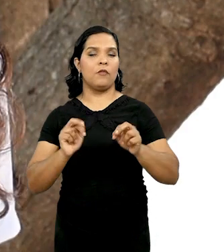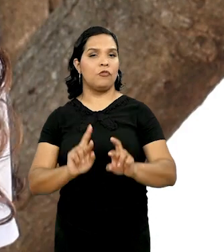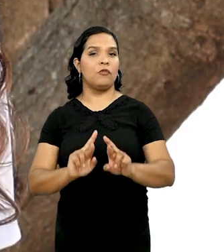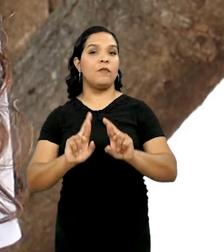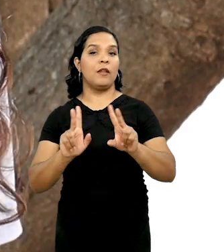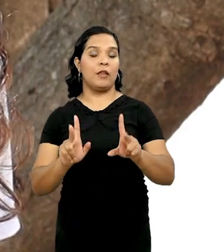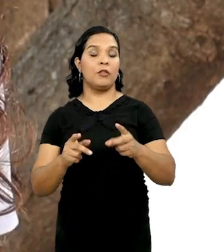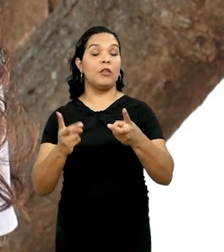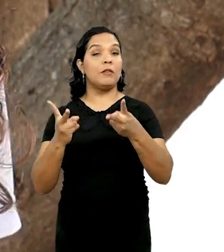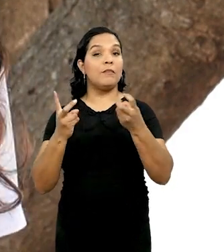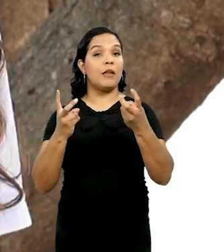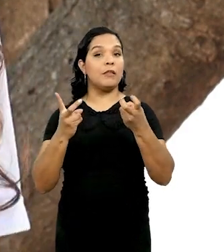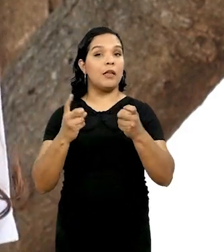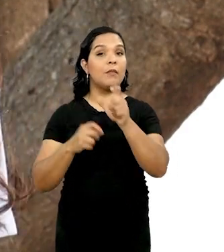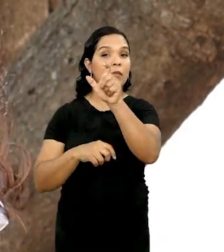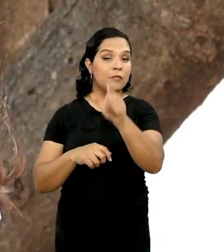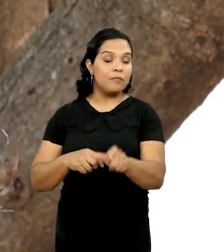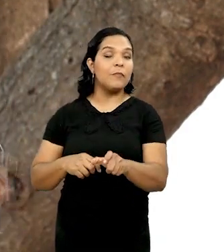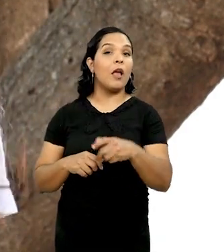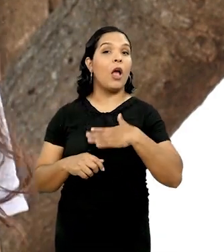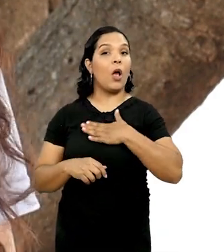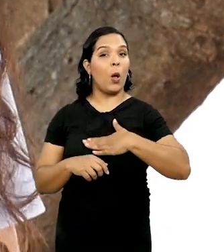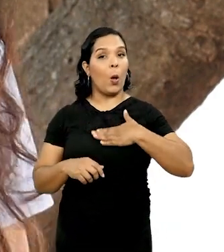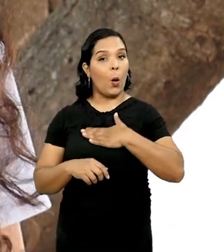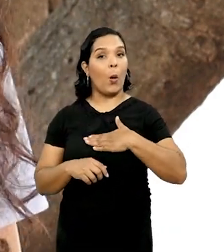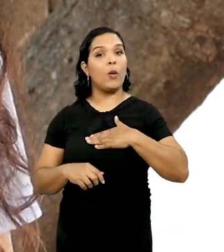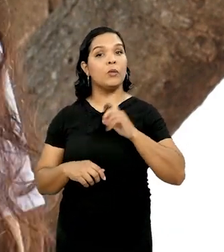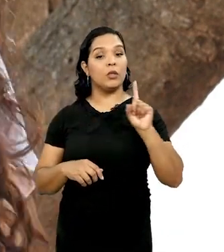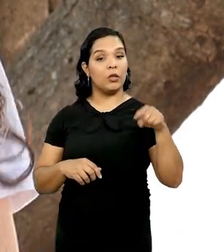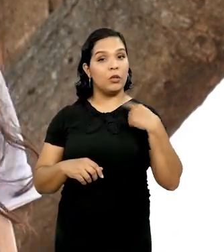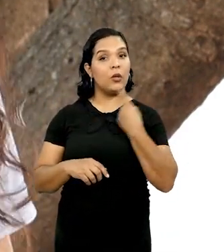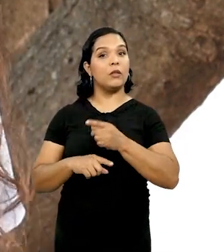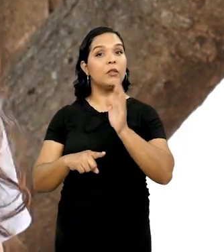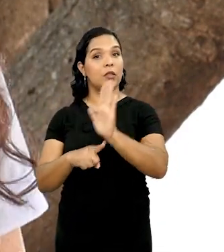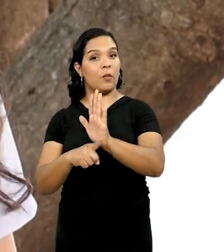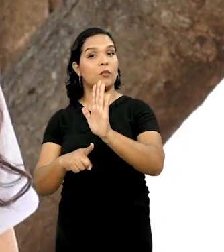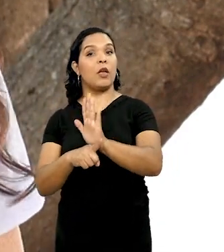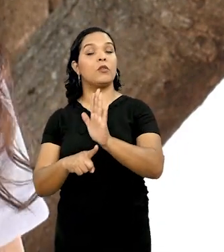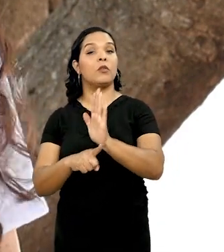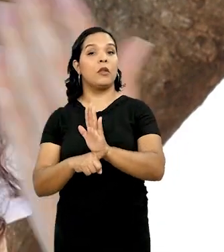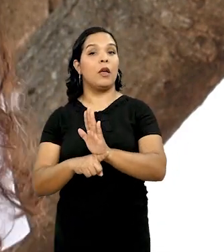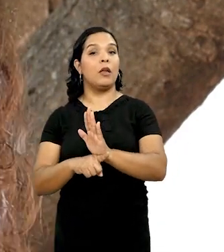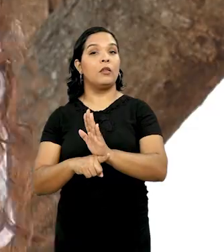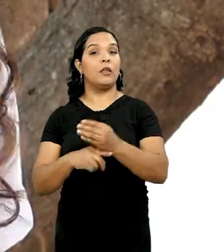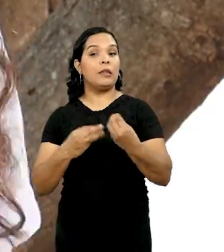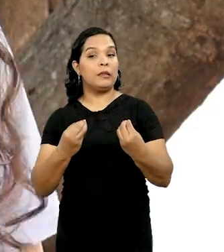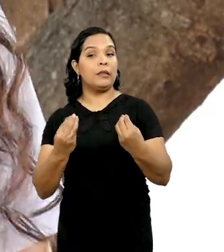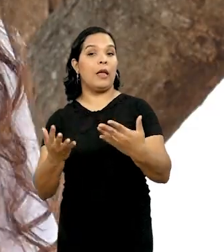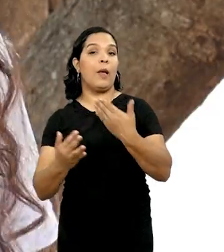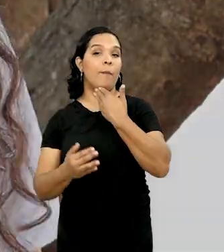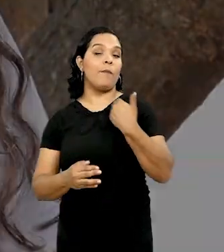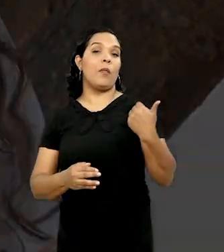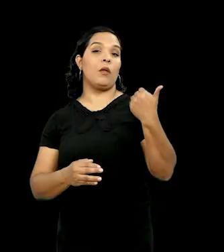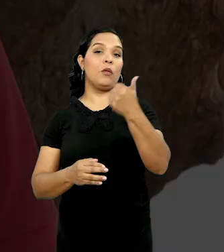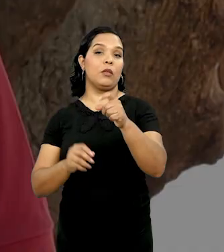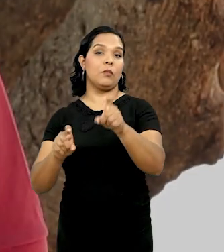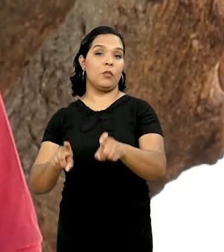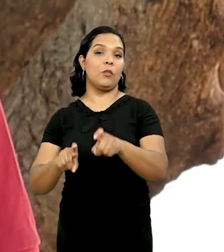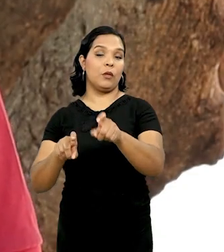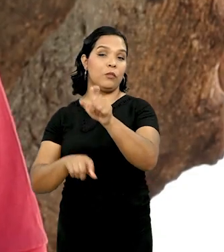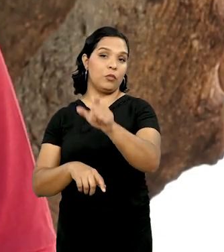percebe que os produtores gostam, que a gente está ajudando, que a nossa missão é essa, trazer melhorias para o produtor.